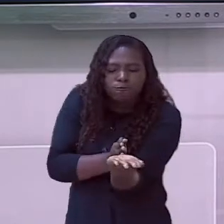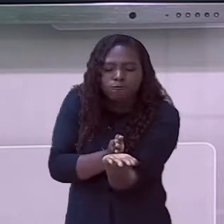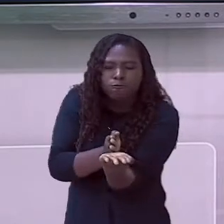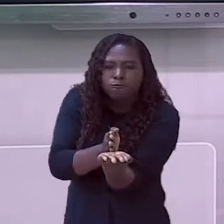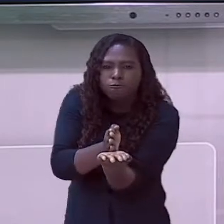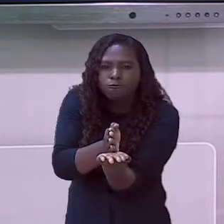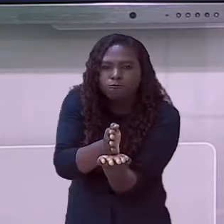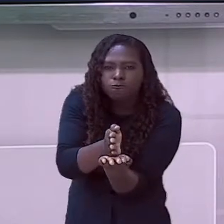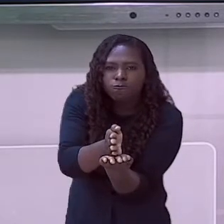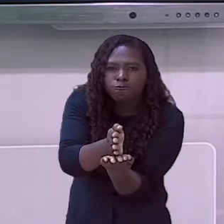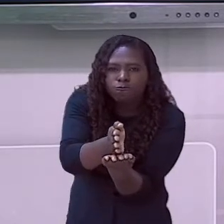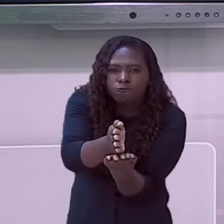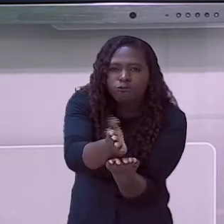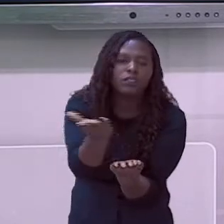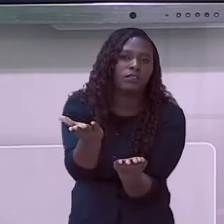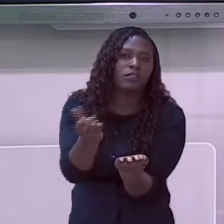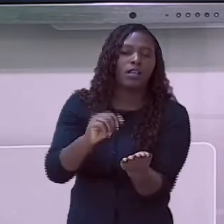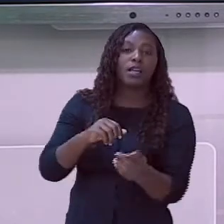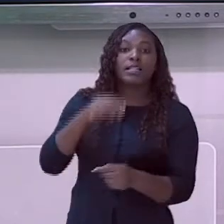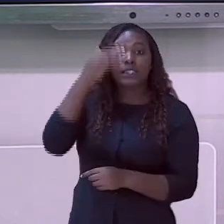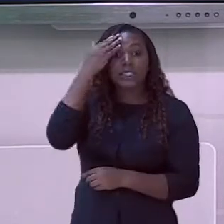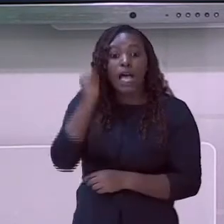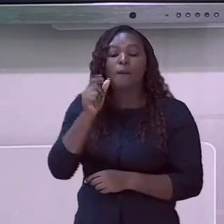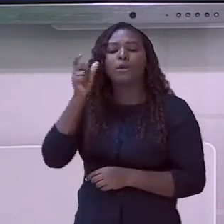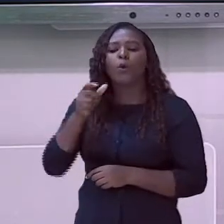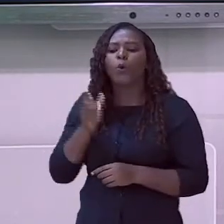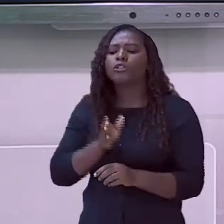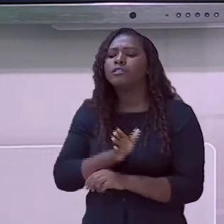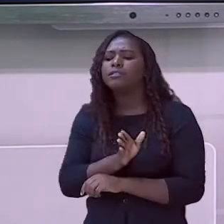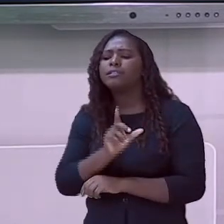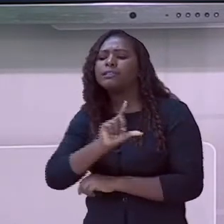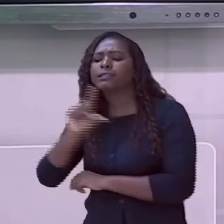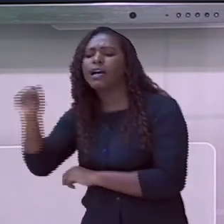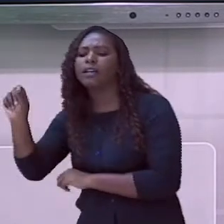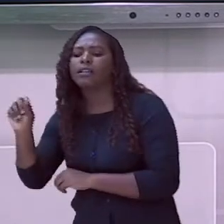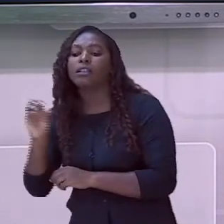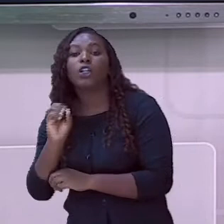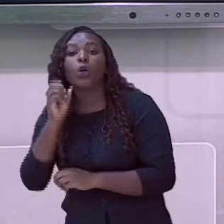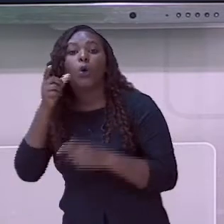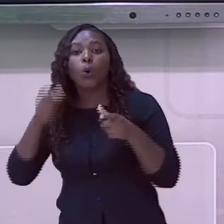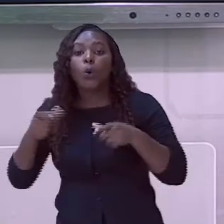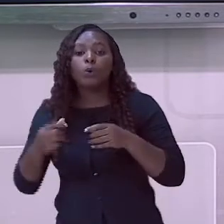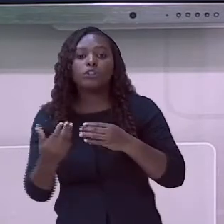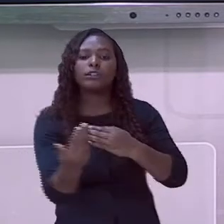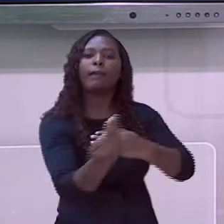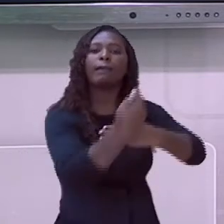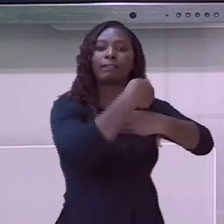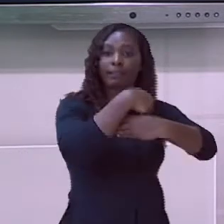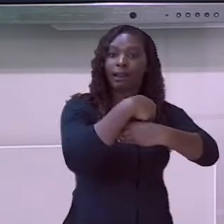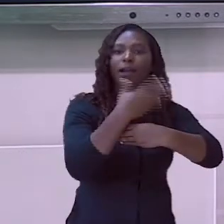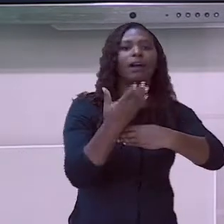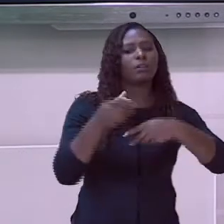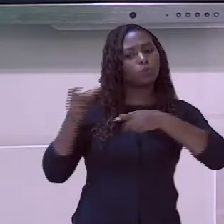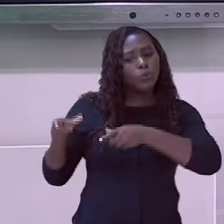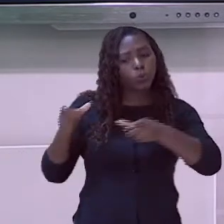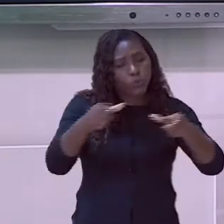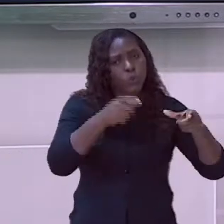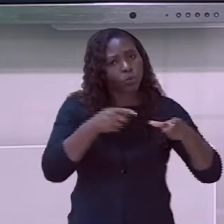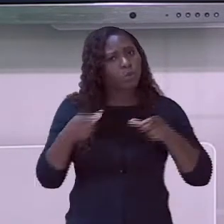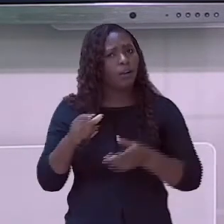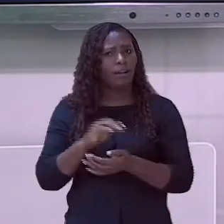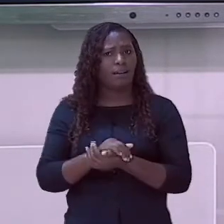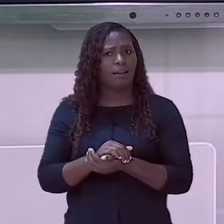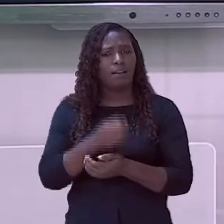saídas e outros setores. O piso tátil auxilia a mobilidade, pois